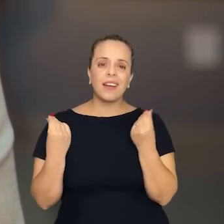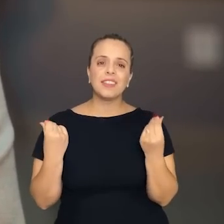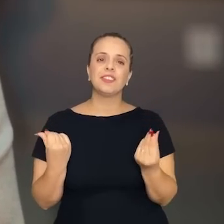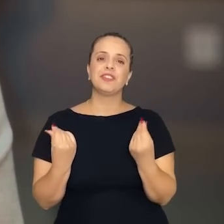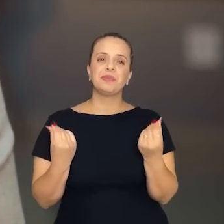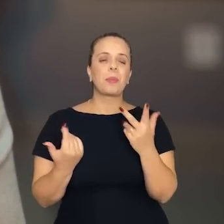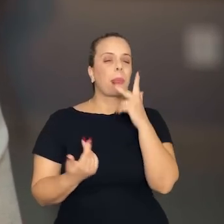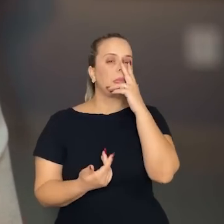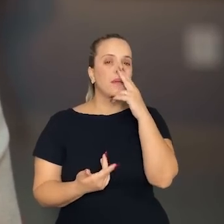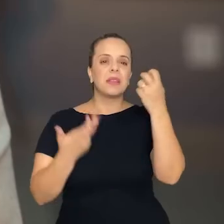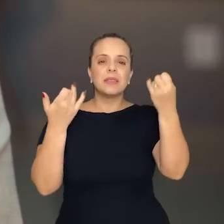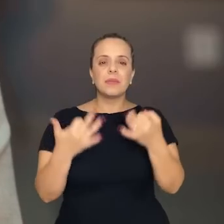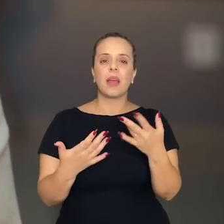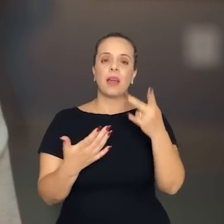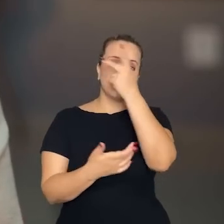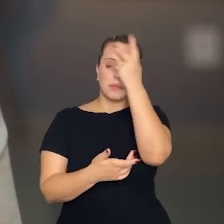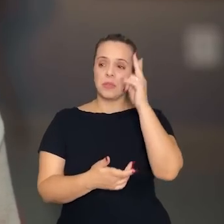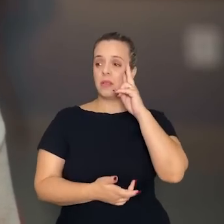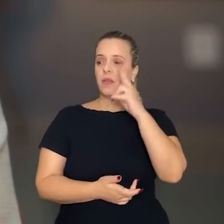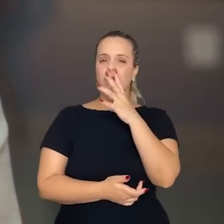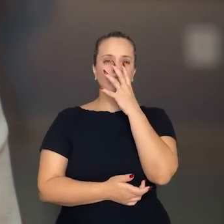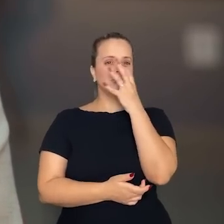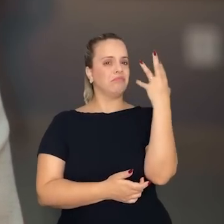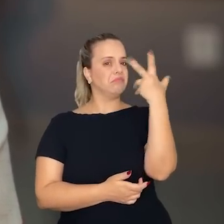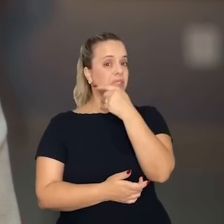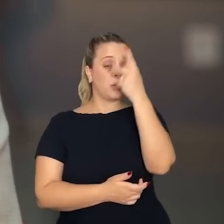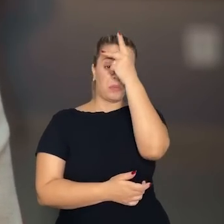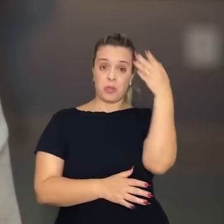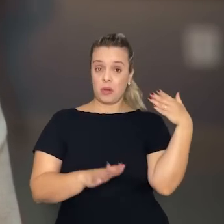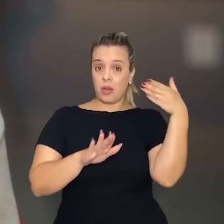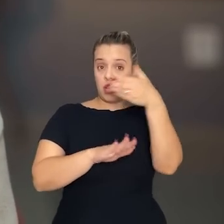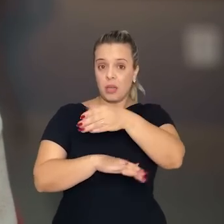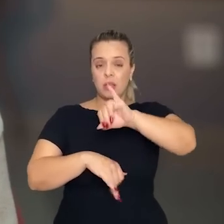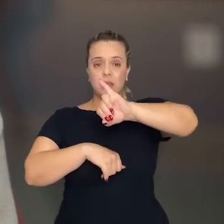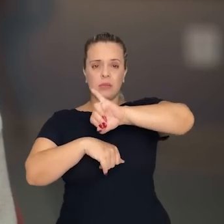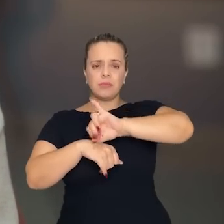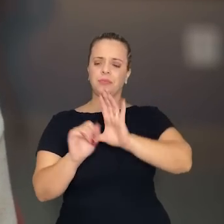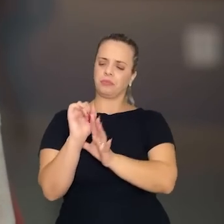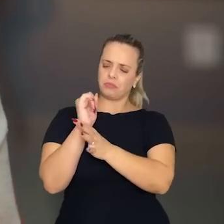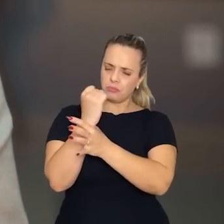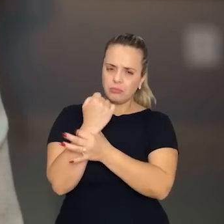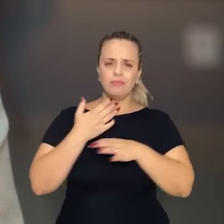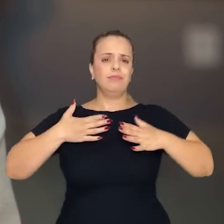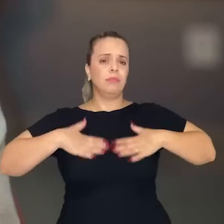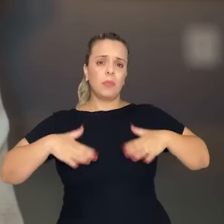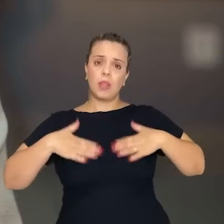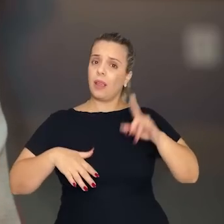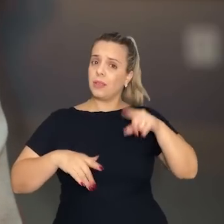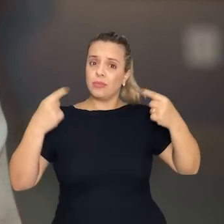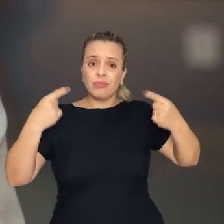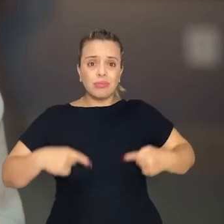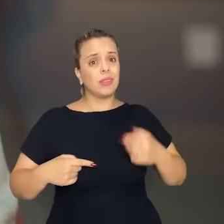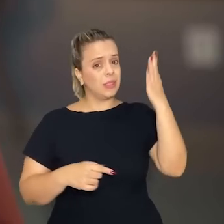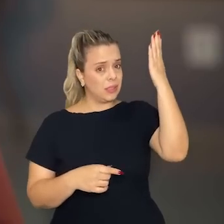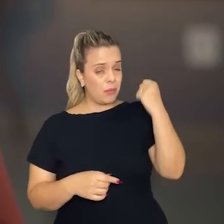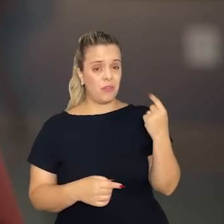vamos dizer assim, de atrativo para as pessoas irem no centro com segurança, com tranquilidade. Isso é o grande desafio porque custa